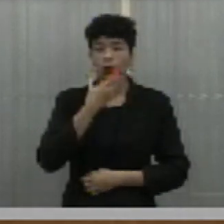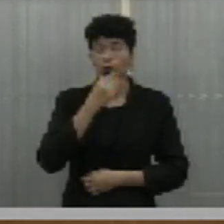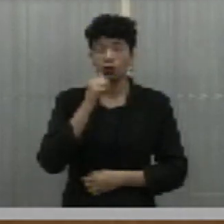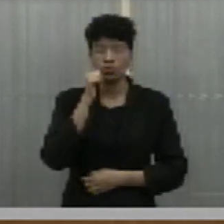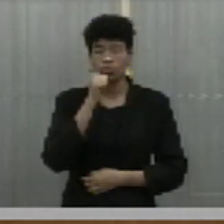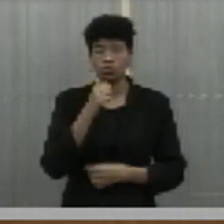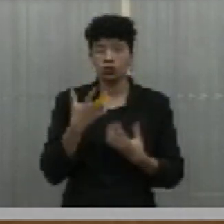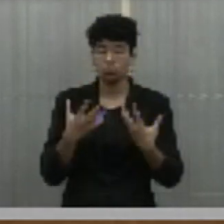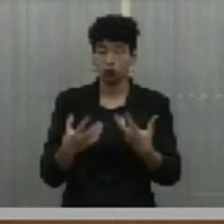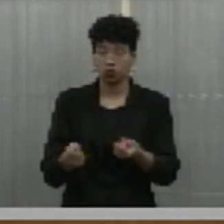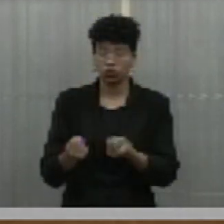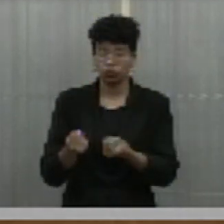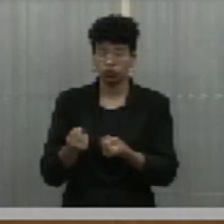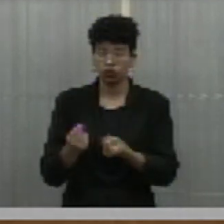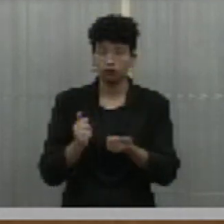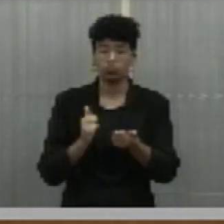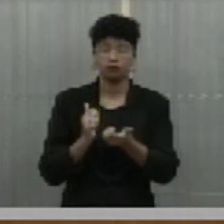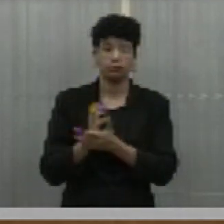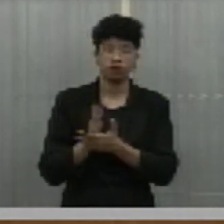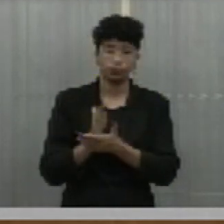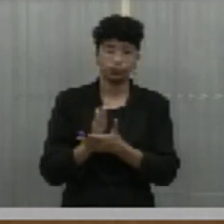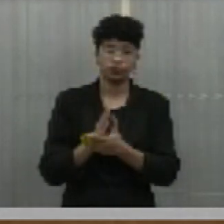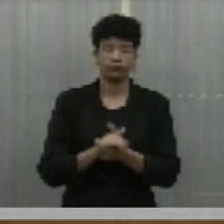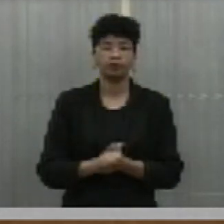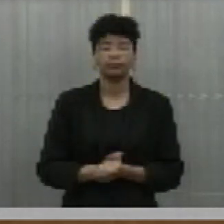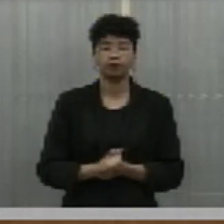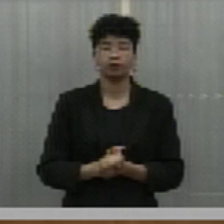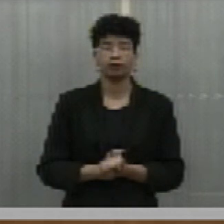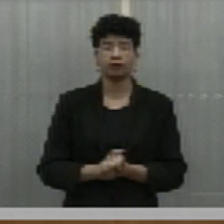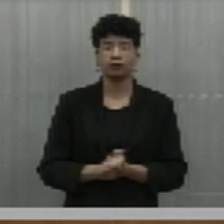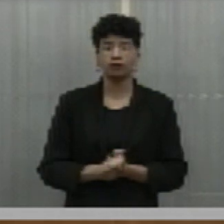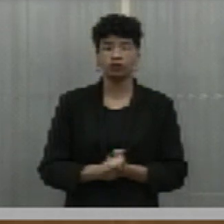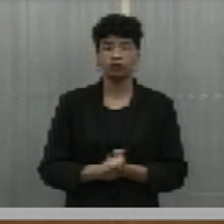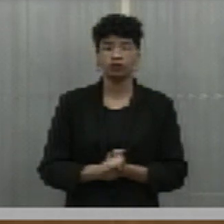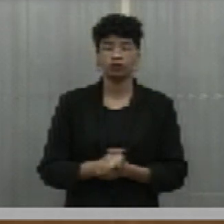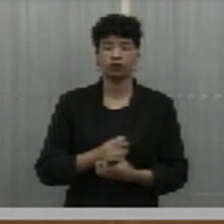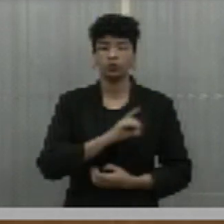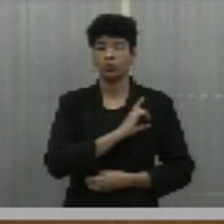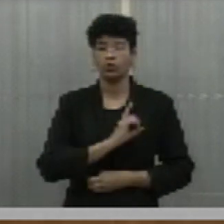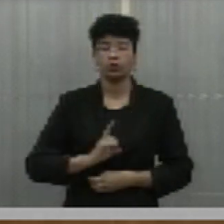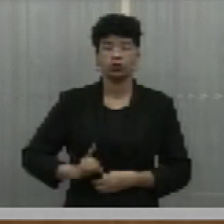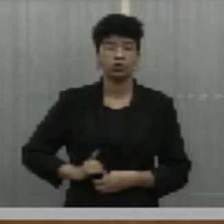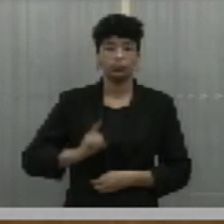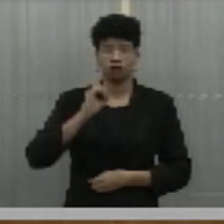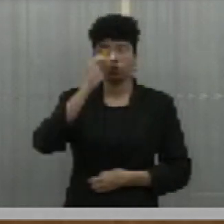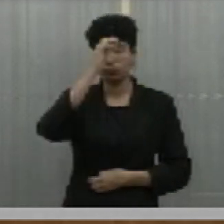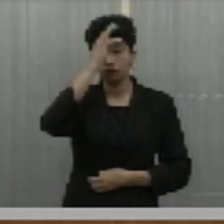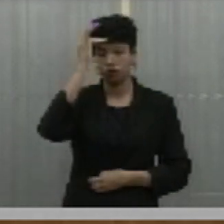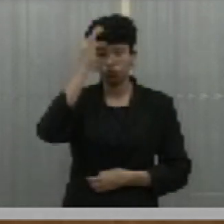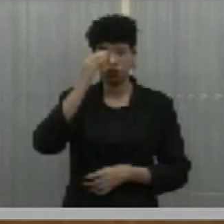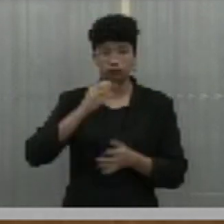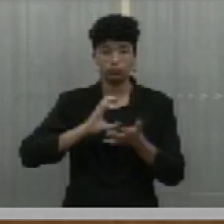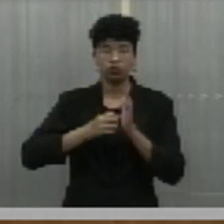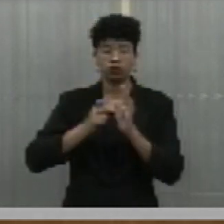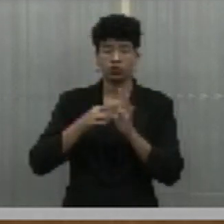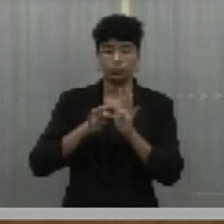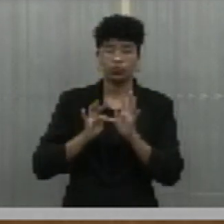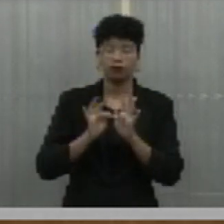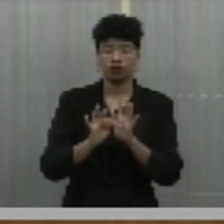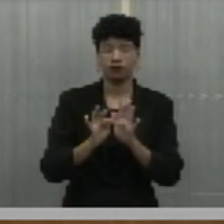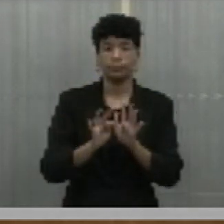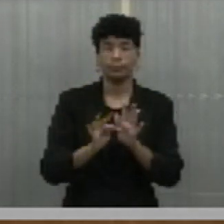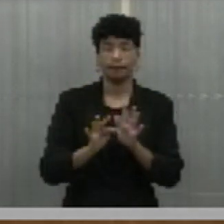aprovam, permaneçam como estão. Aprovado. Franzé Silva, deputado estadual, pelo Partido dos Trabalhadores, com